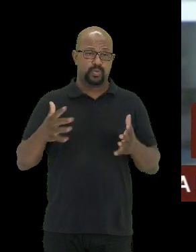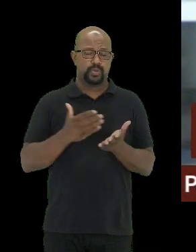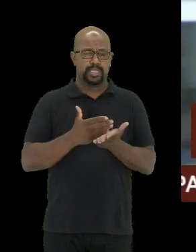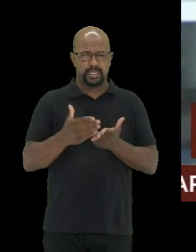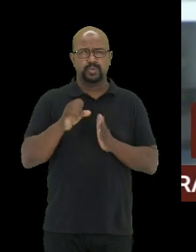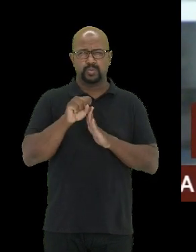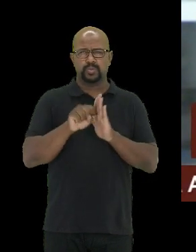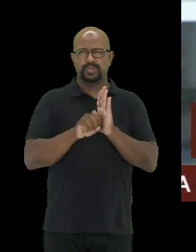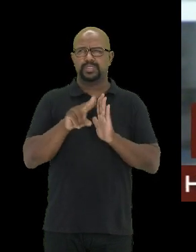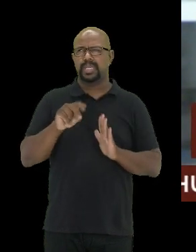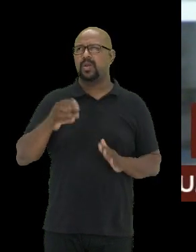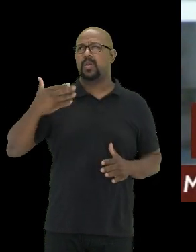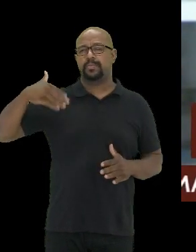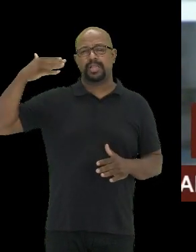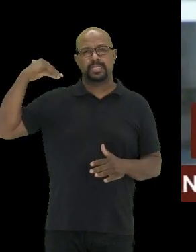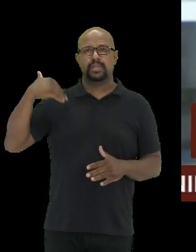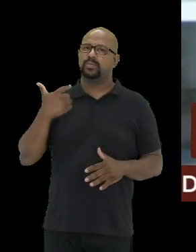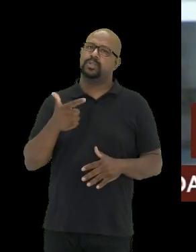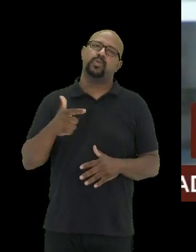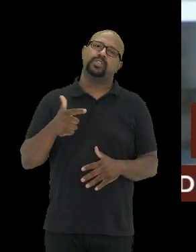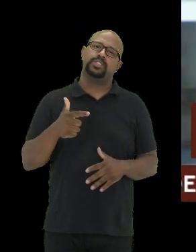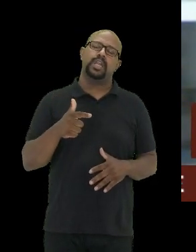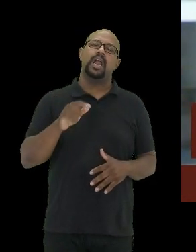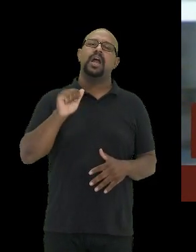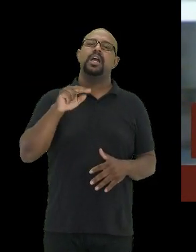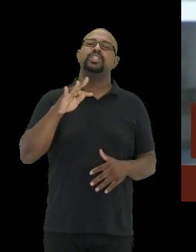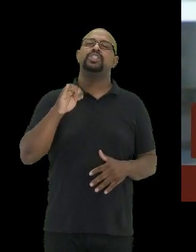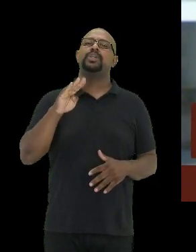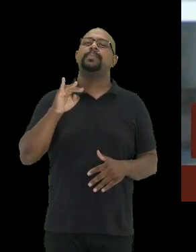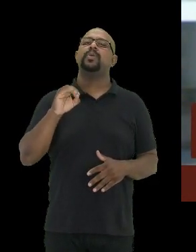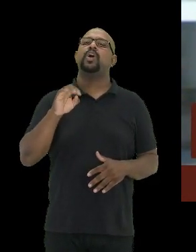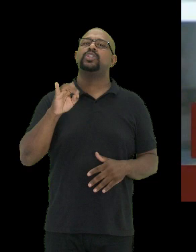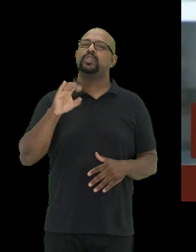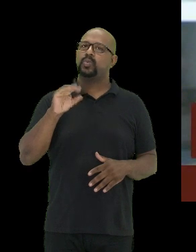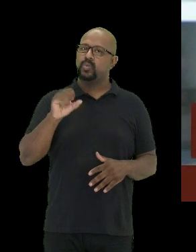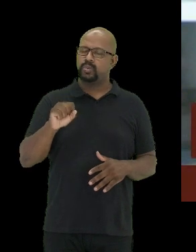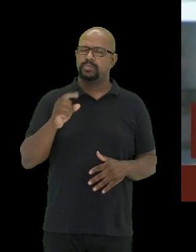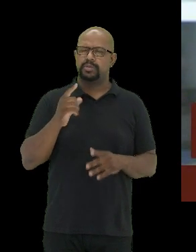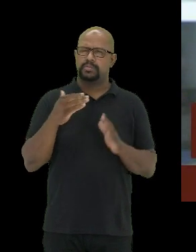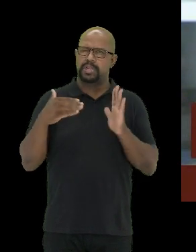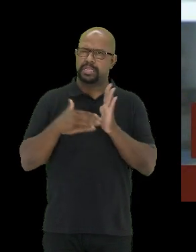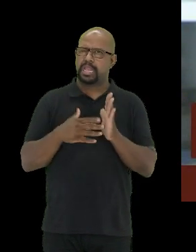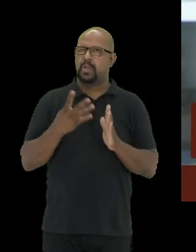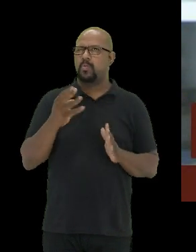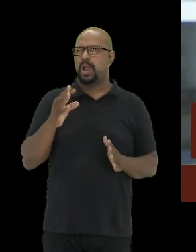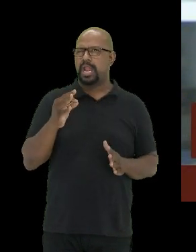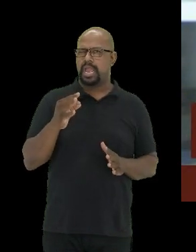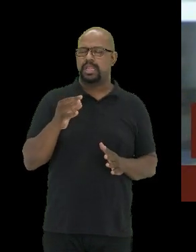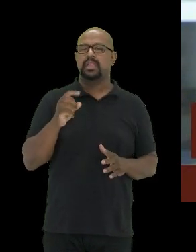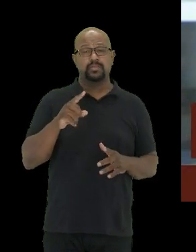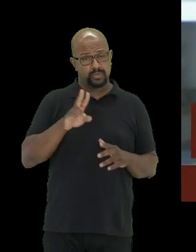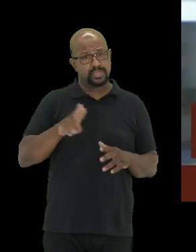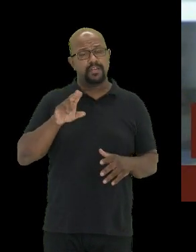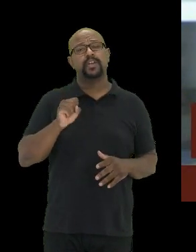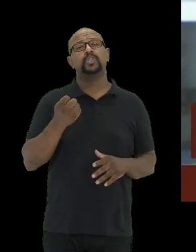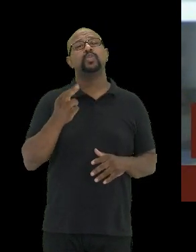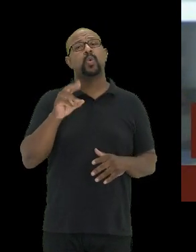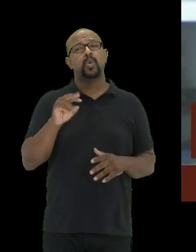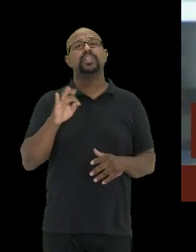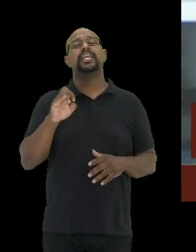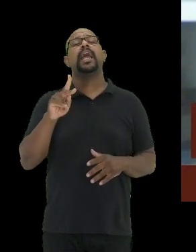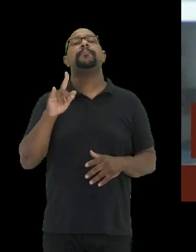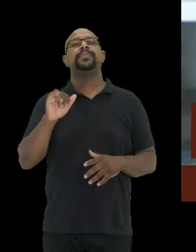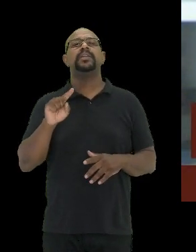século passado, quando a gente não tinha os antibióticos, na década de 1940, o que se utilizava era a soroterapia mesmo. Diante dessa